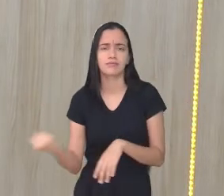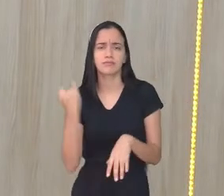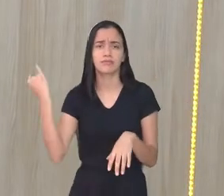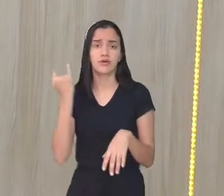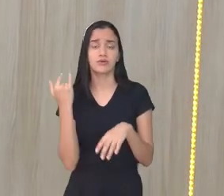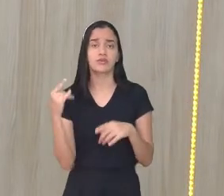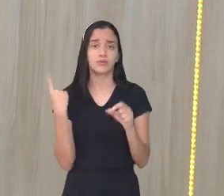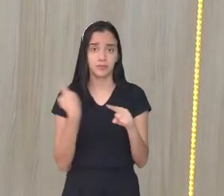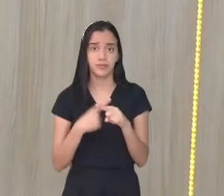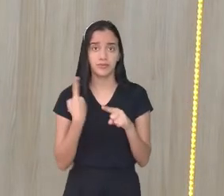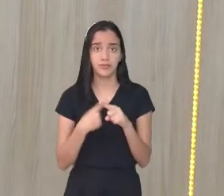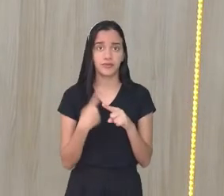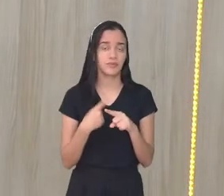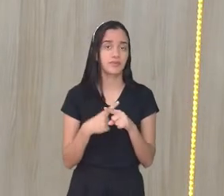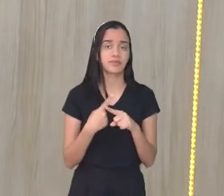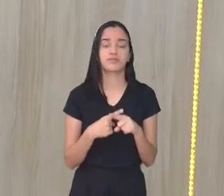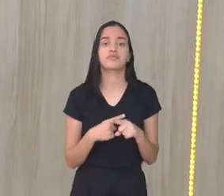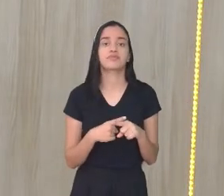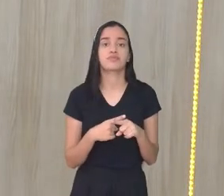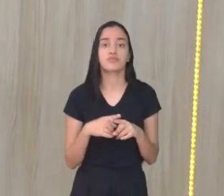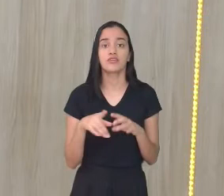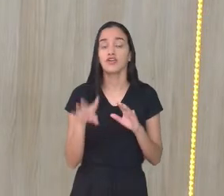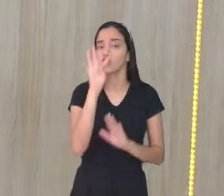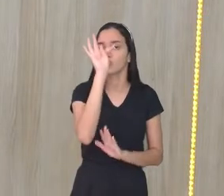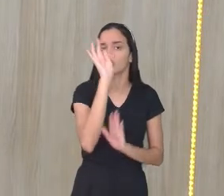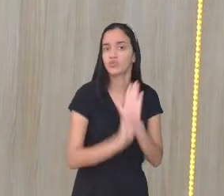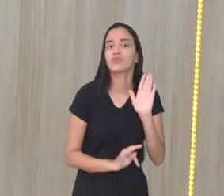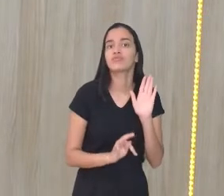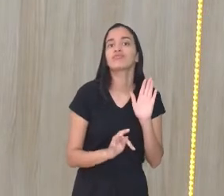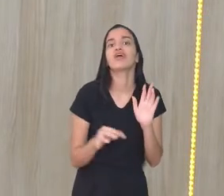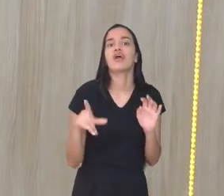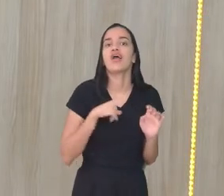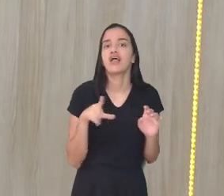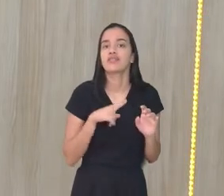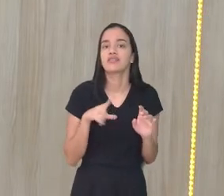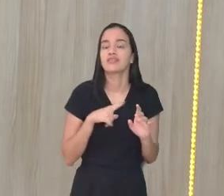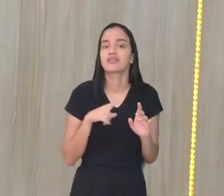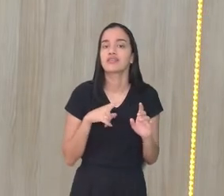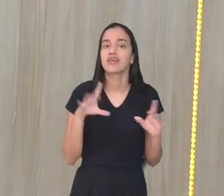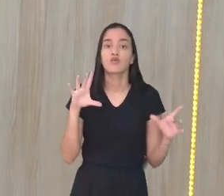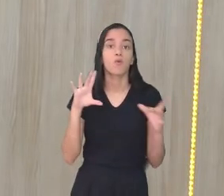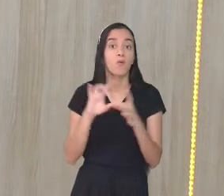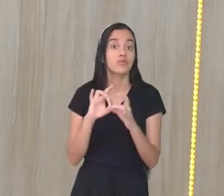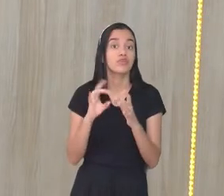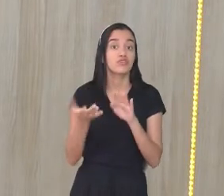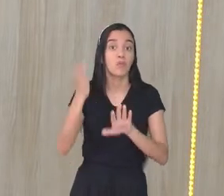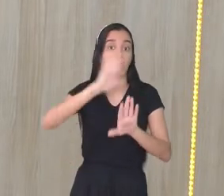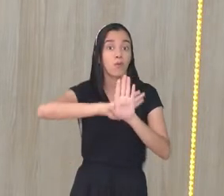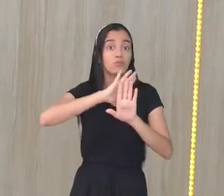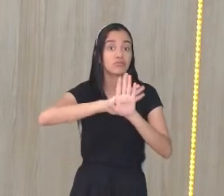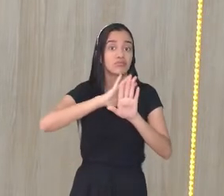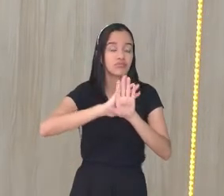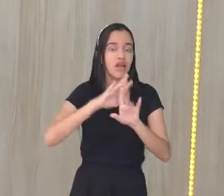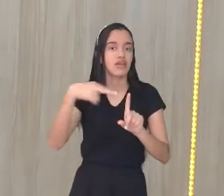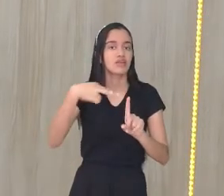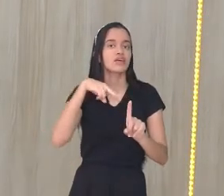porque todo texto, ele tem um contexto por trás, é a visão